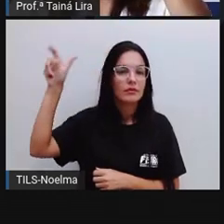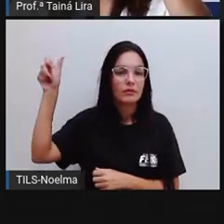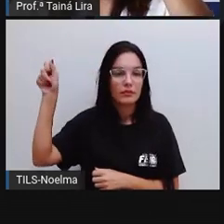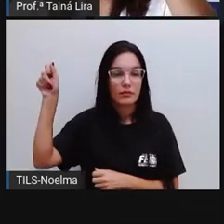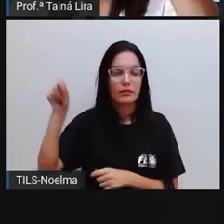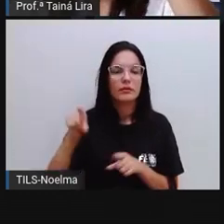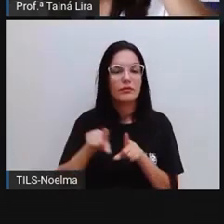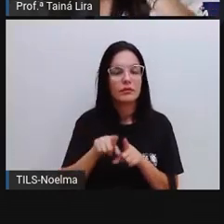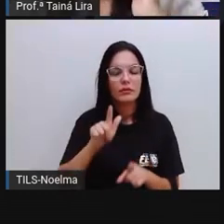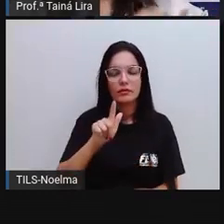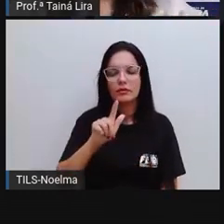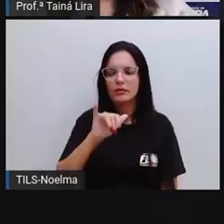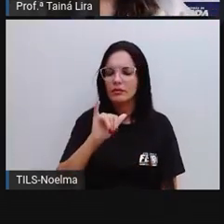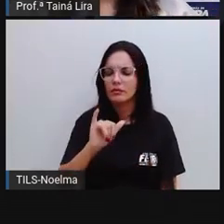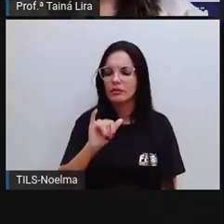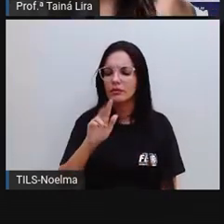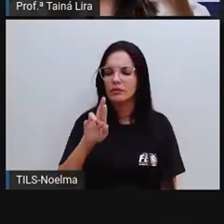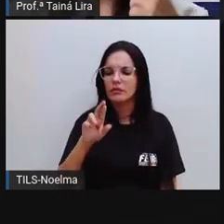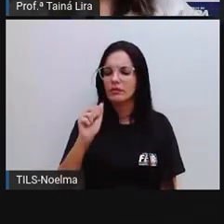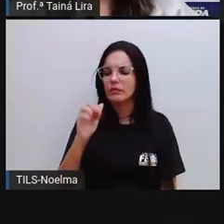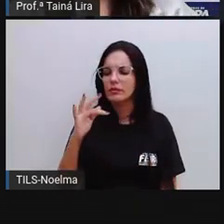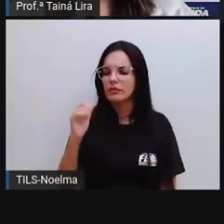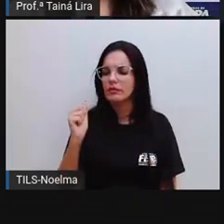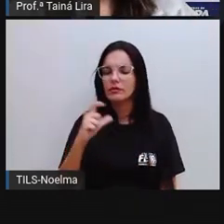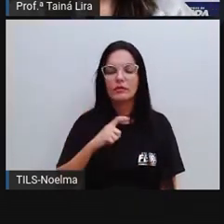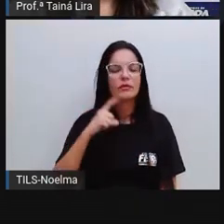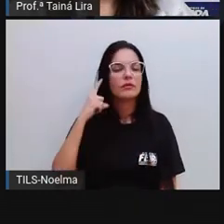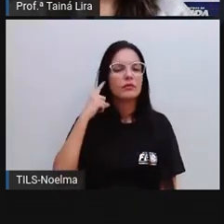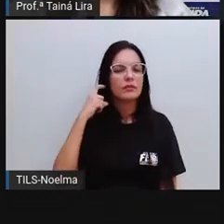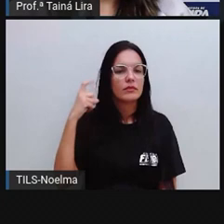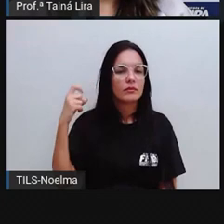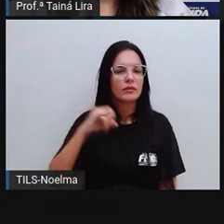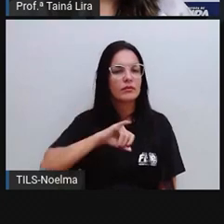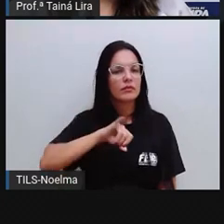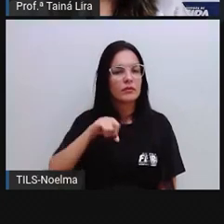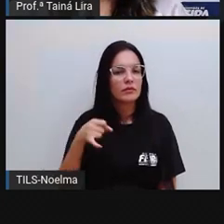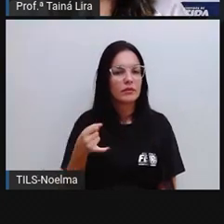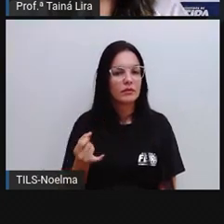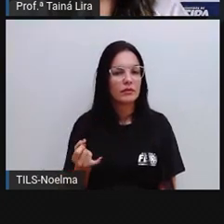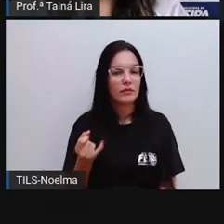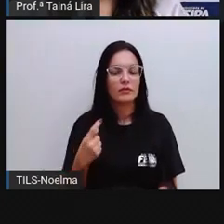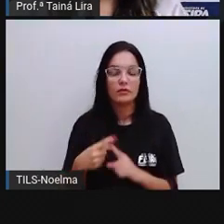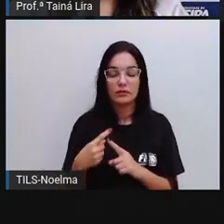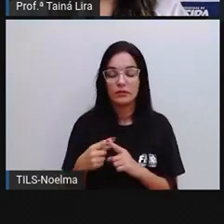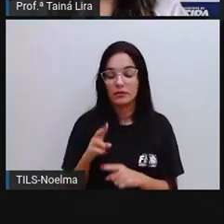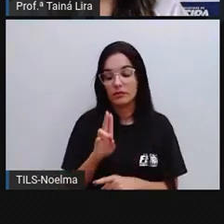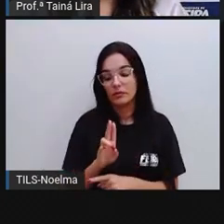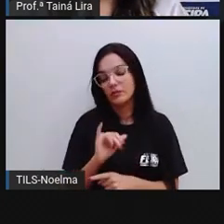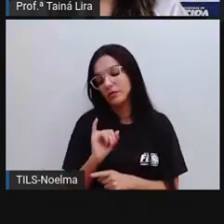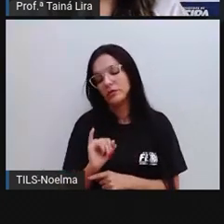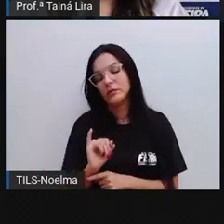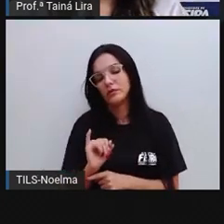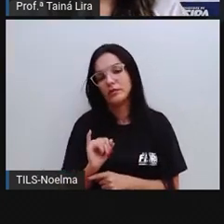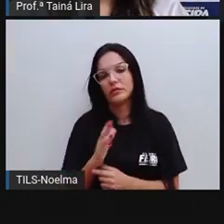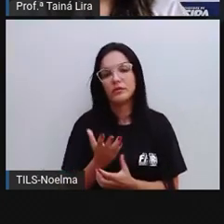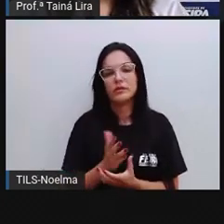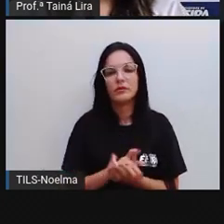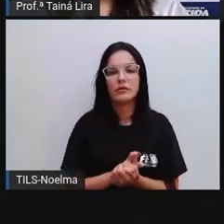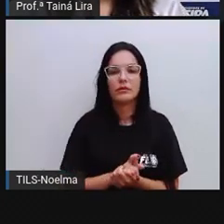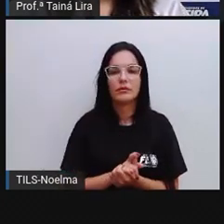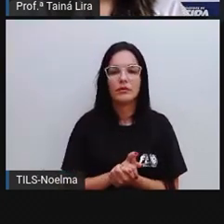foi escrita com guê e tem o som de gi, tá? Por causa aqui da vogal i. E essa figura, quem sabe,